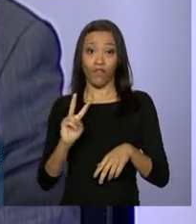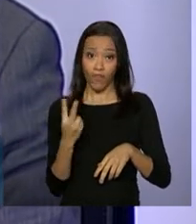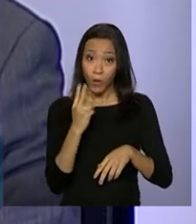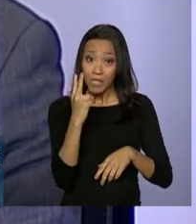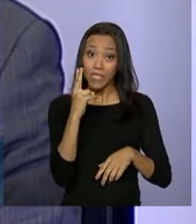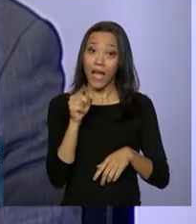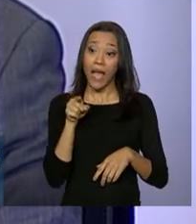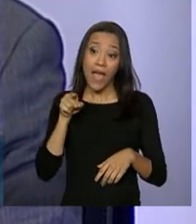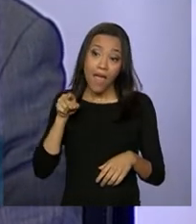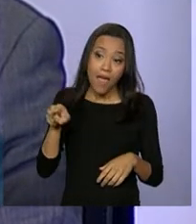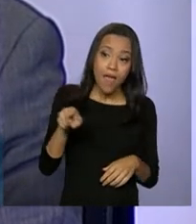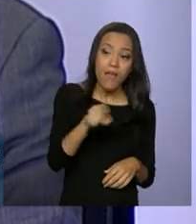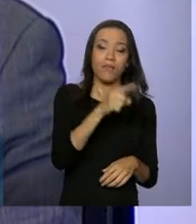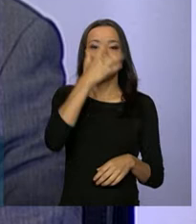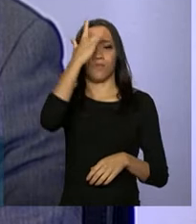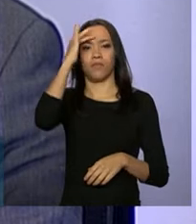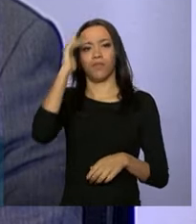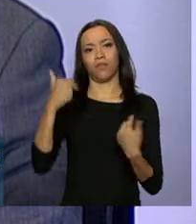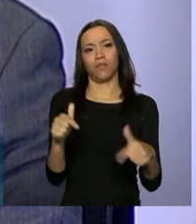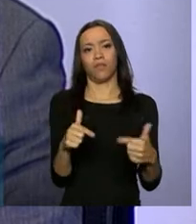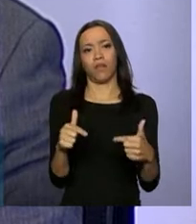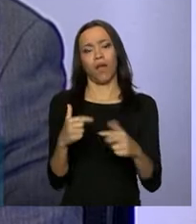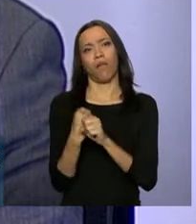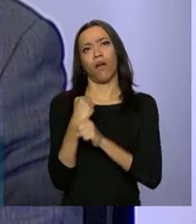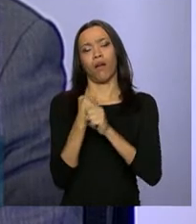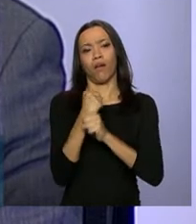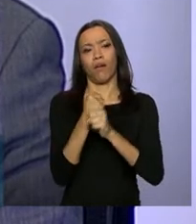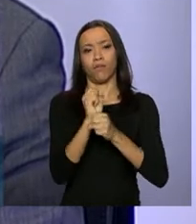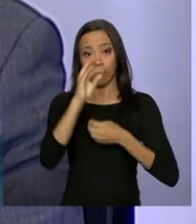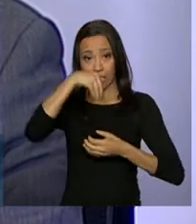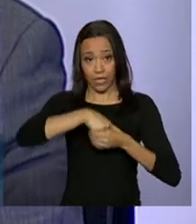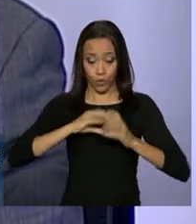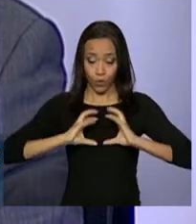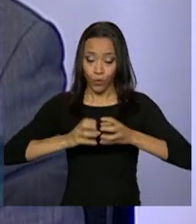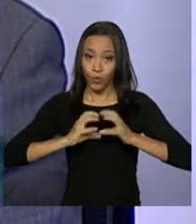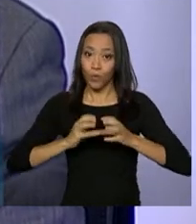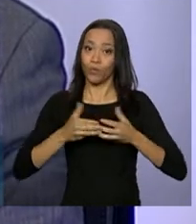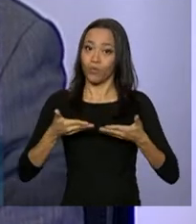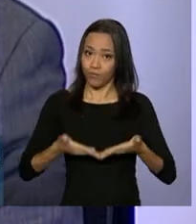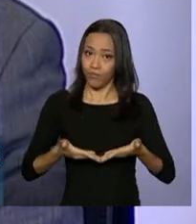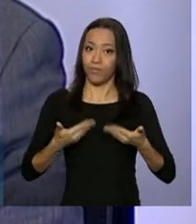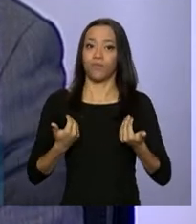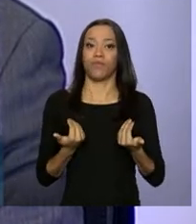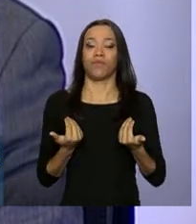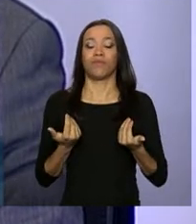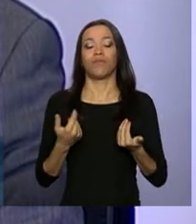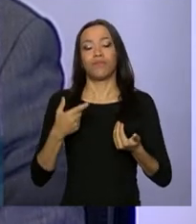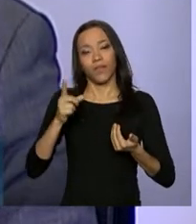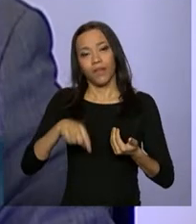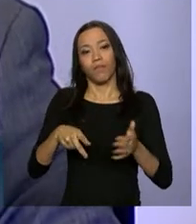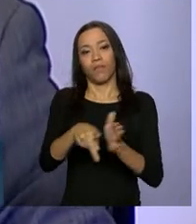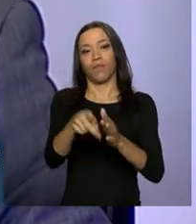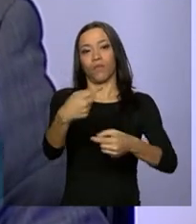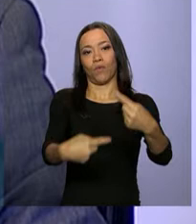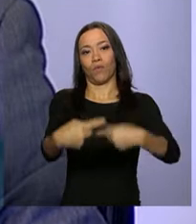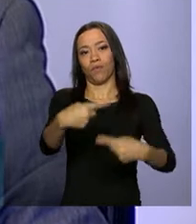servidores que atuaram, esses anos todos, envolvidos nessa importante política pública.